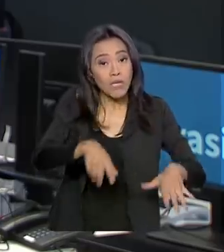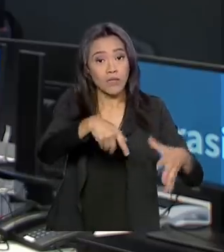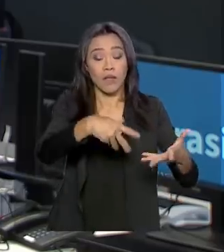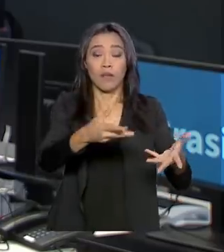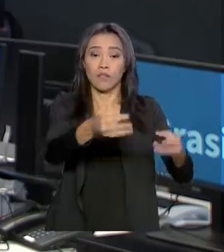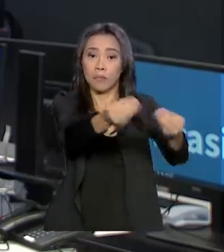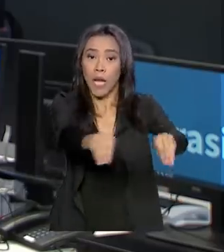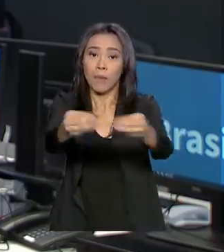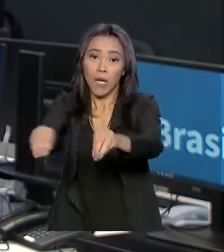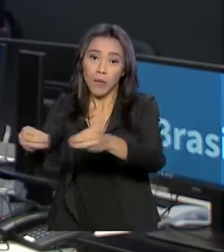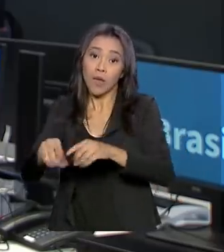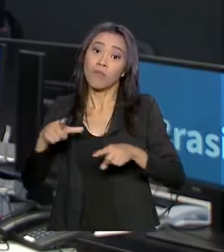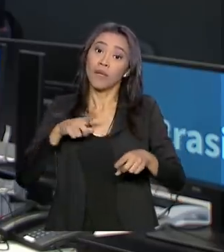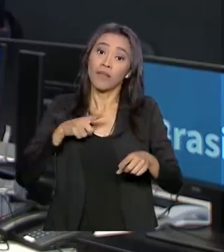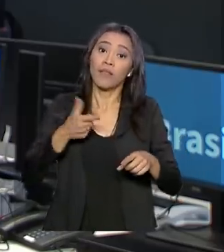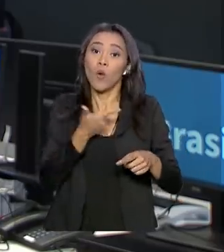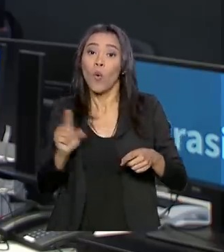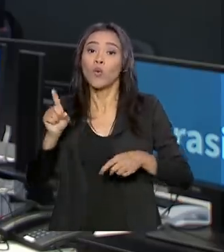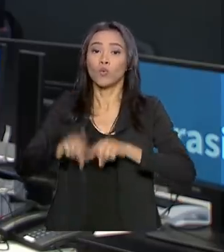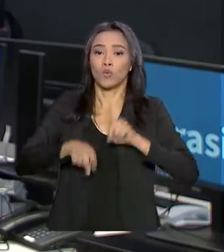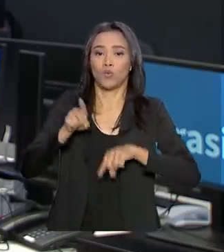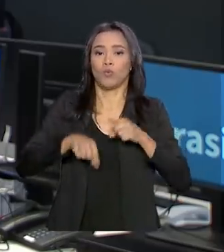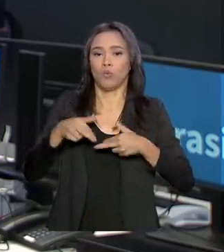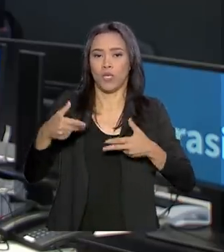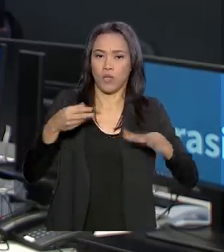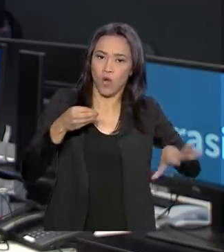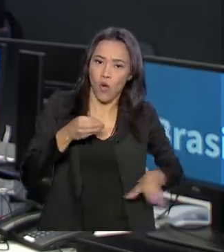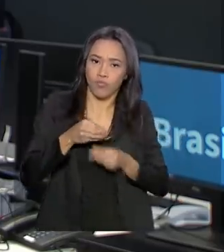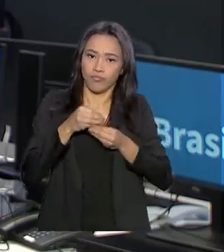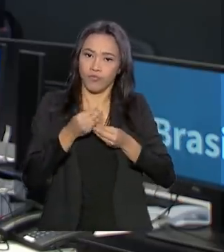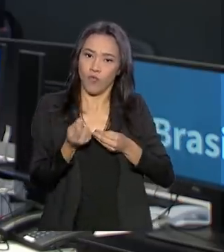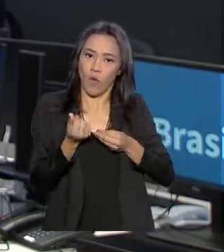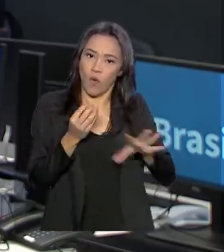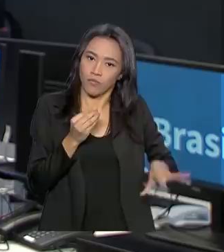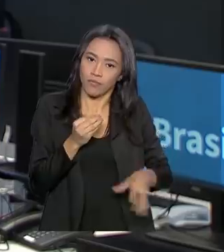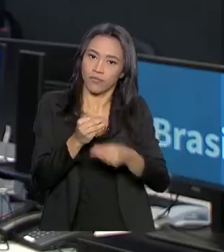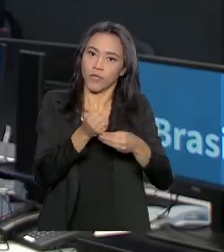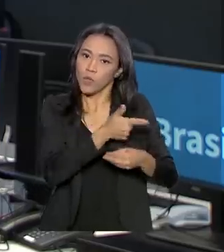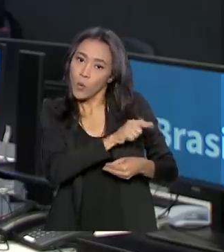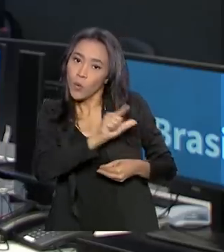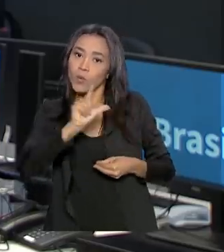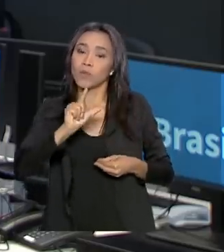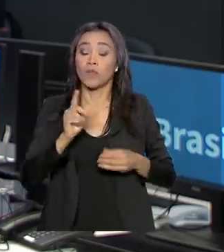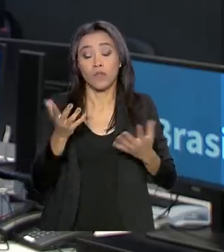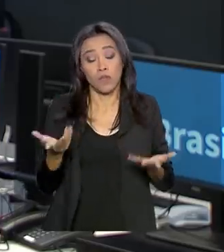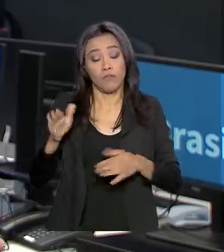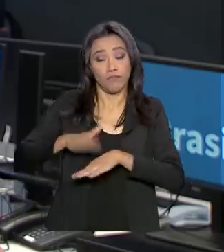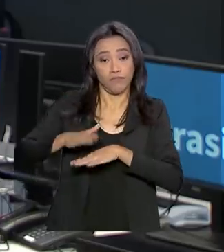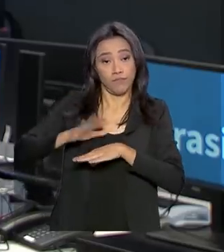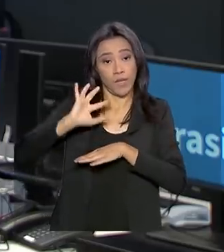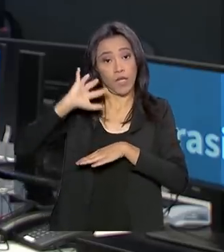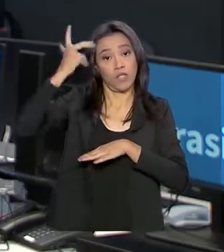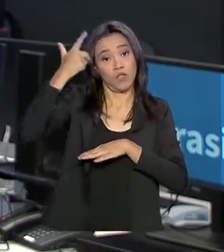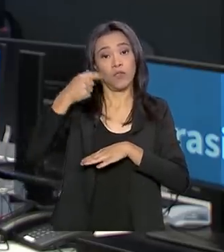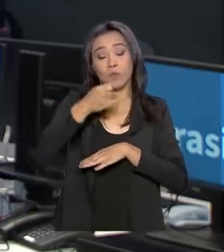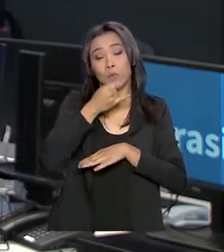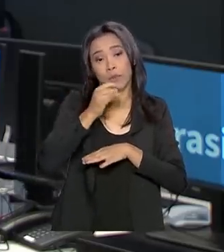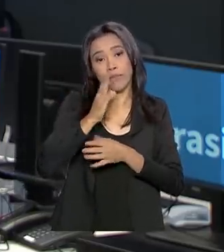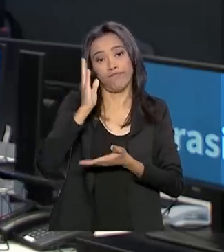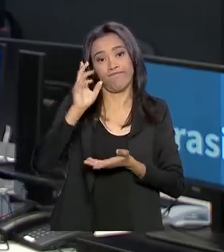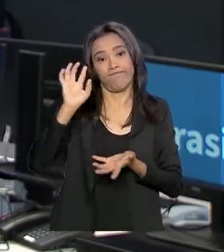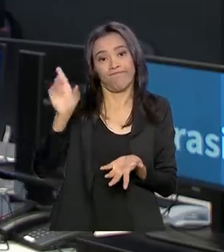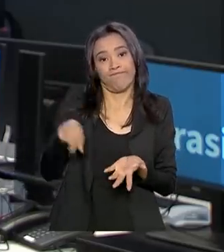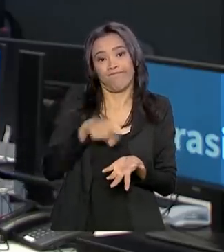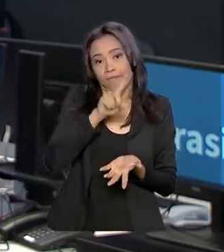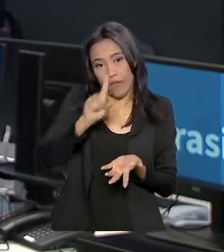nos demais produtos e envasamentos. O Conselho Nacional de Política Energética decidiu assim revogar a medida, mas ela